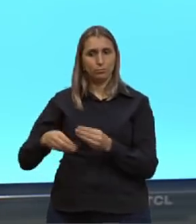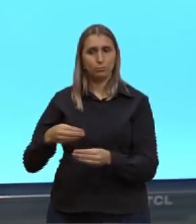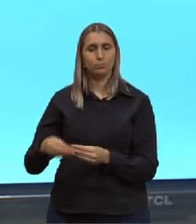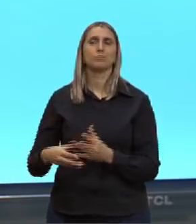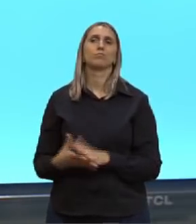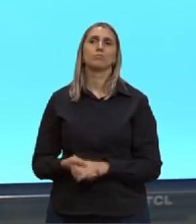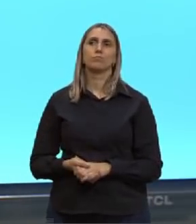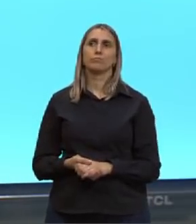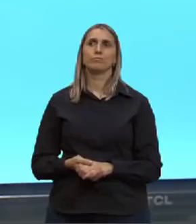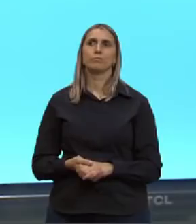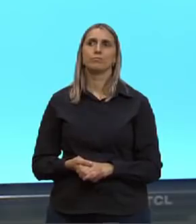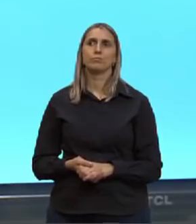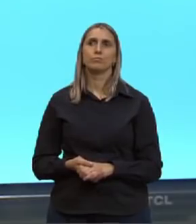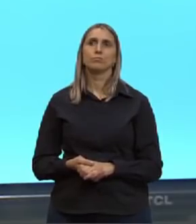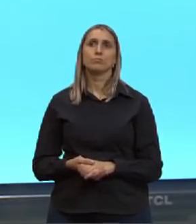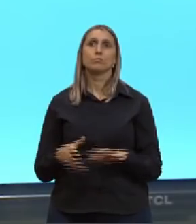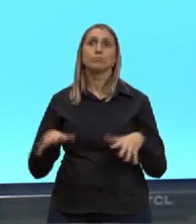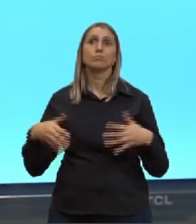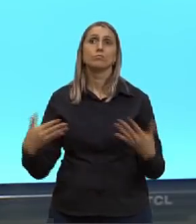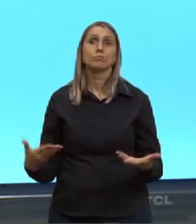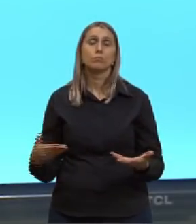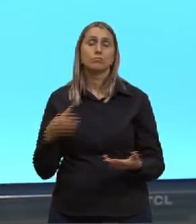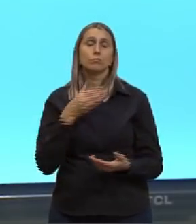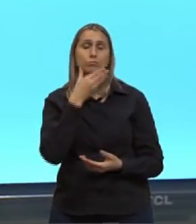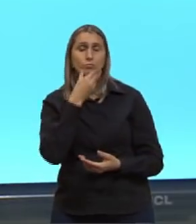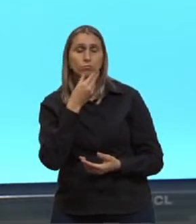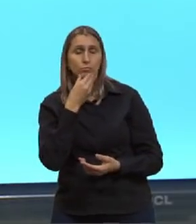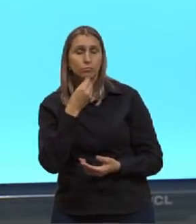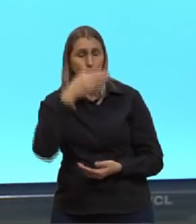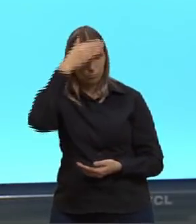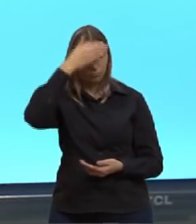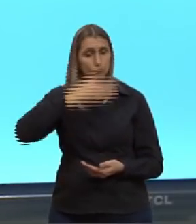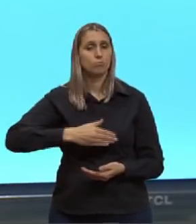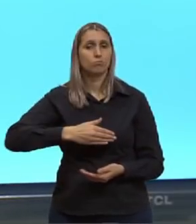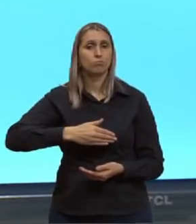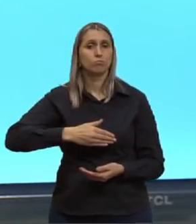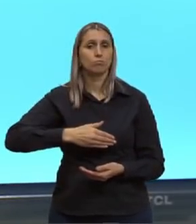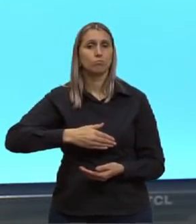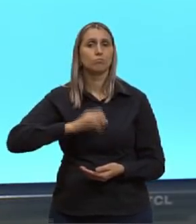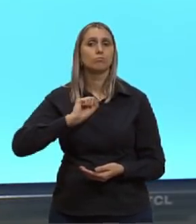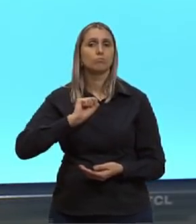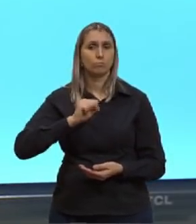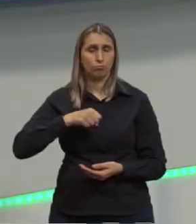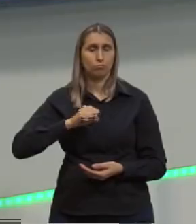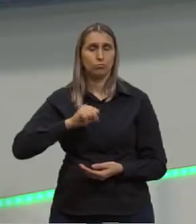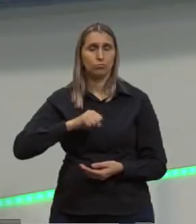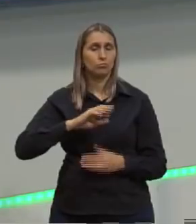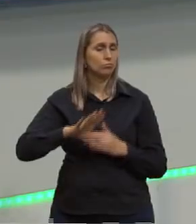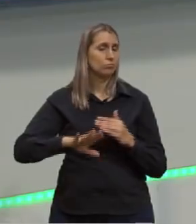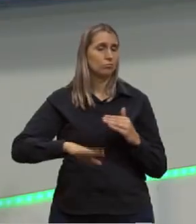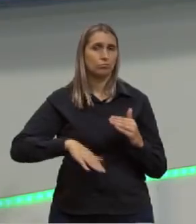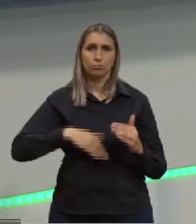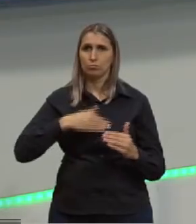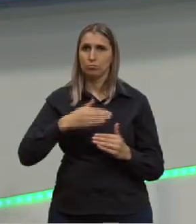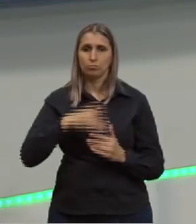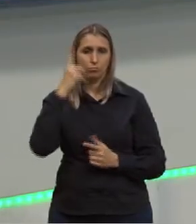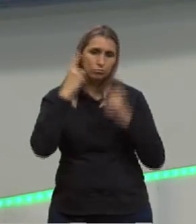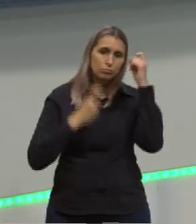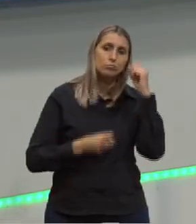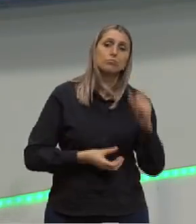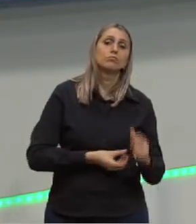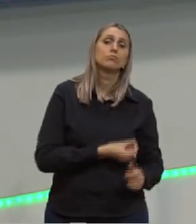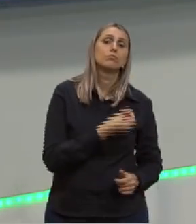nutritiva. Então, o Pasteur conseguiu comprovar que todo ser vivo, ele